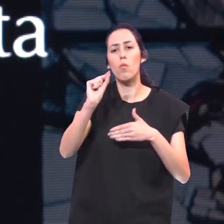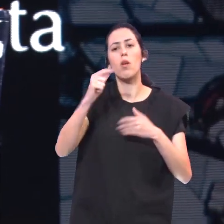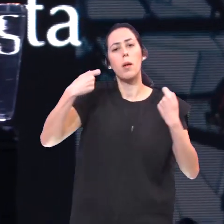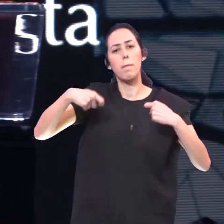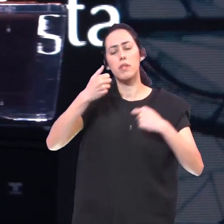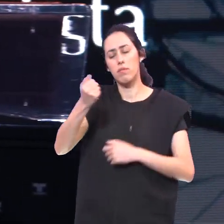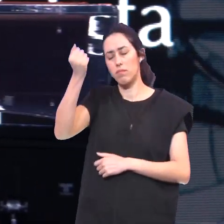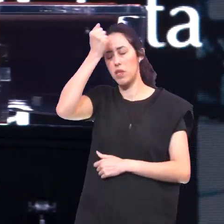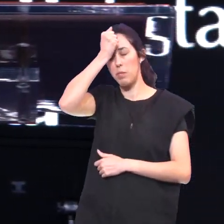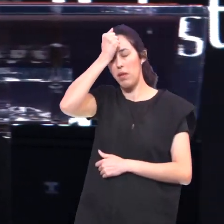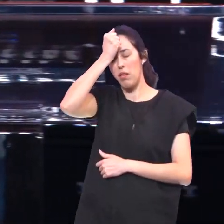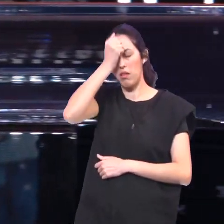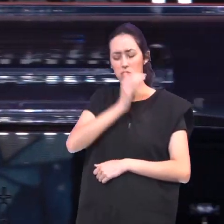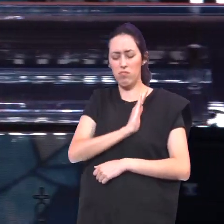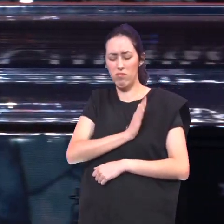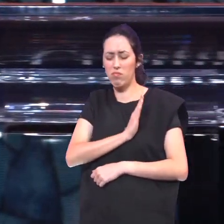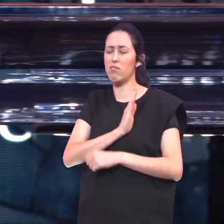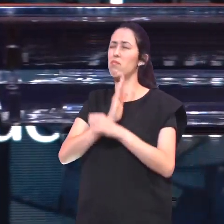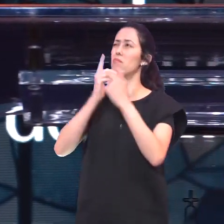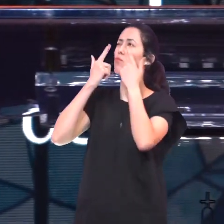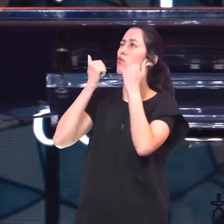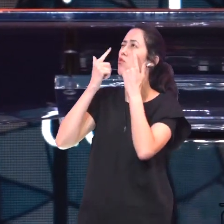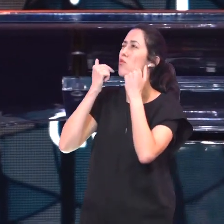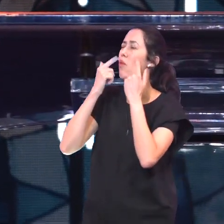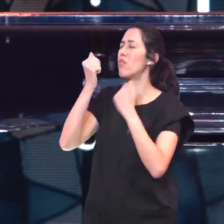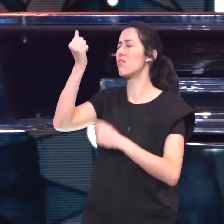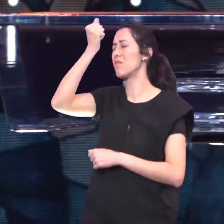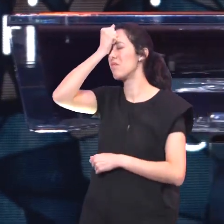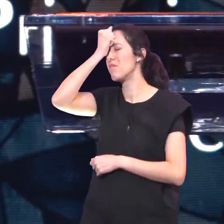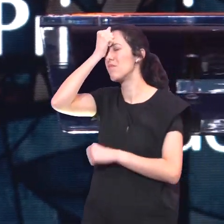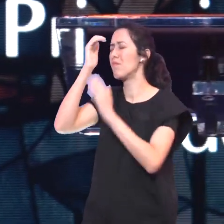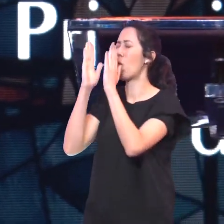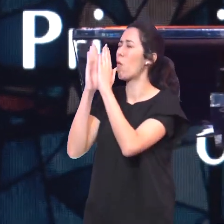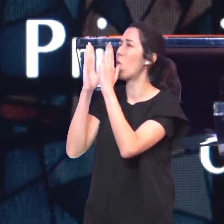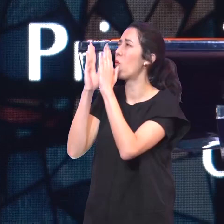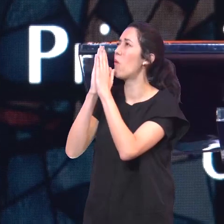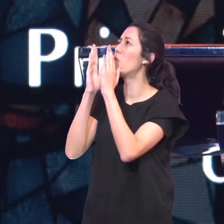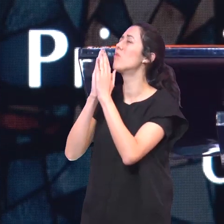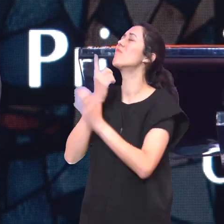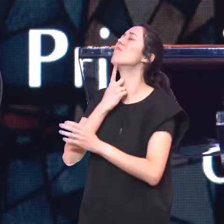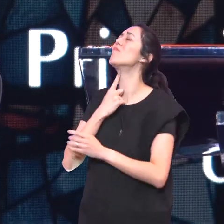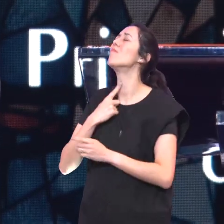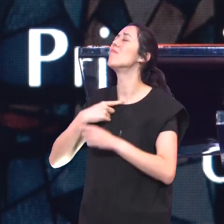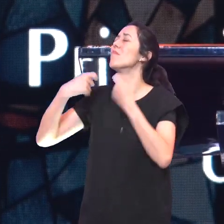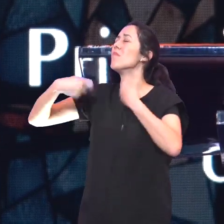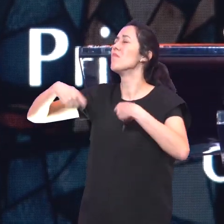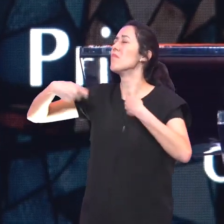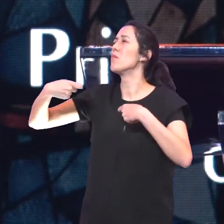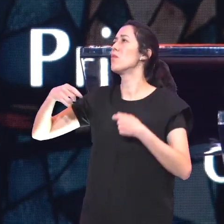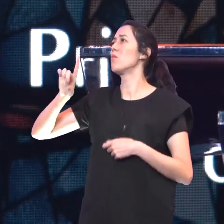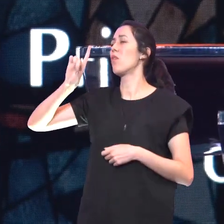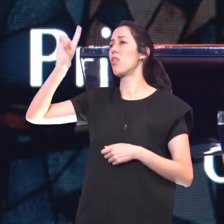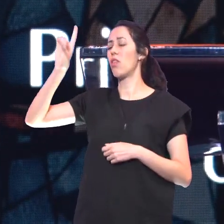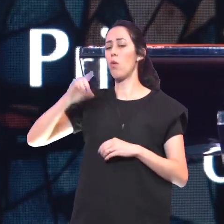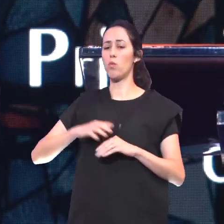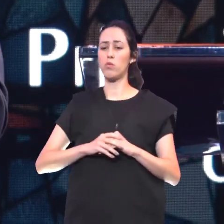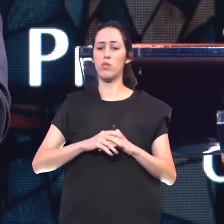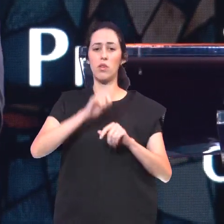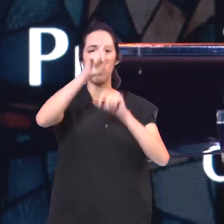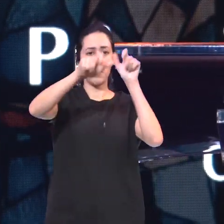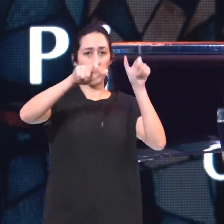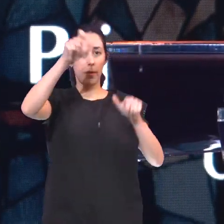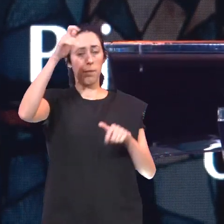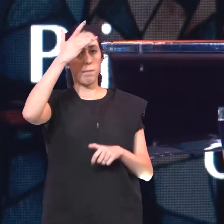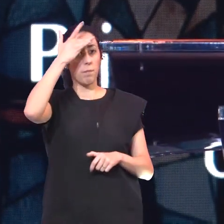Choram Oram E desejam A presença De Deus Eles recebem De